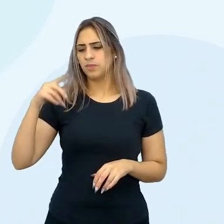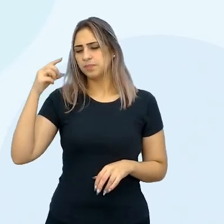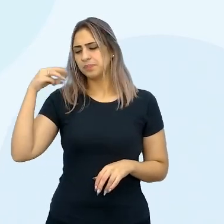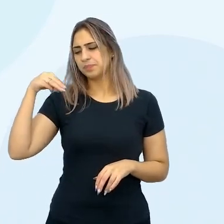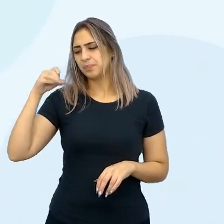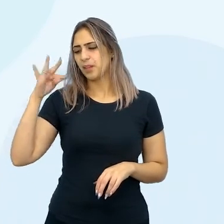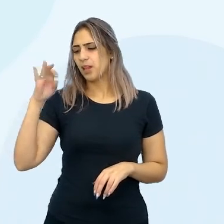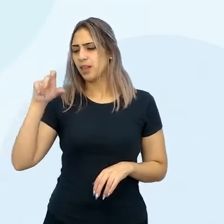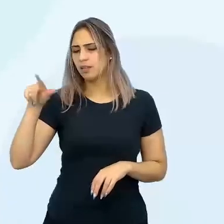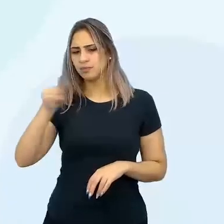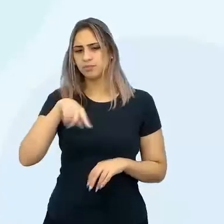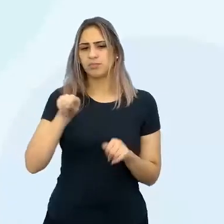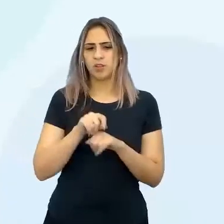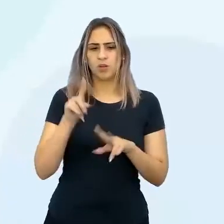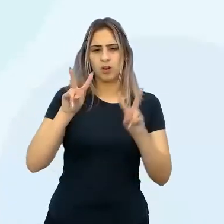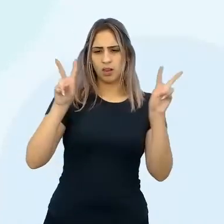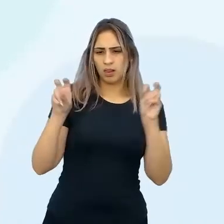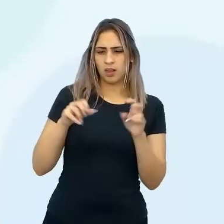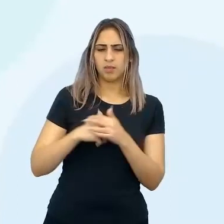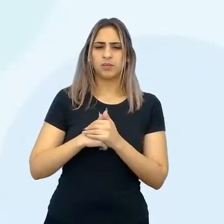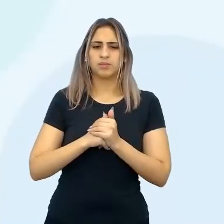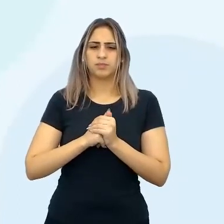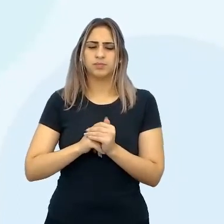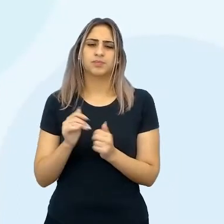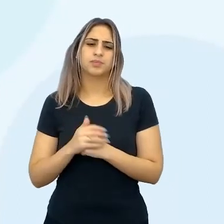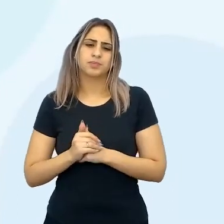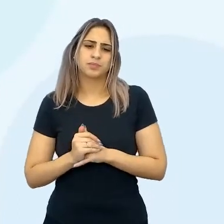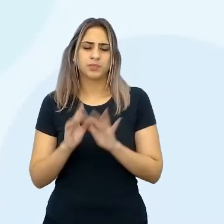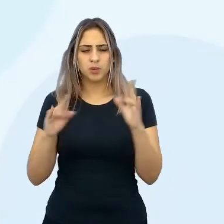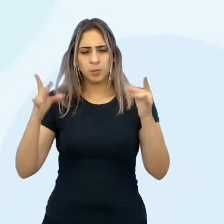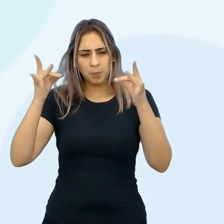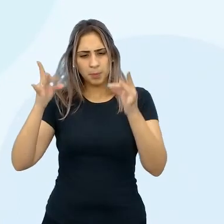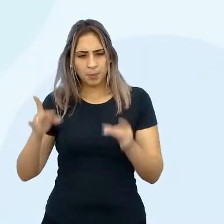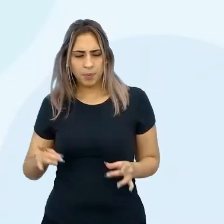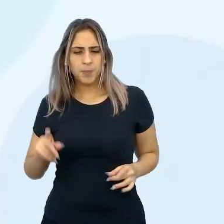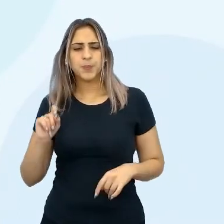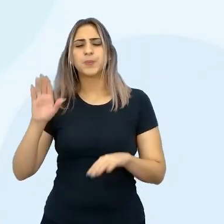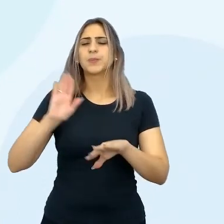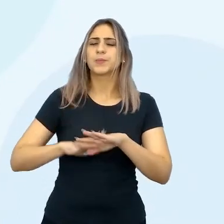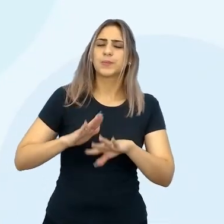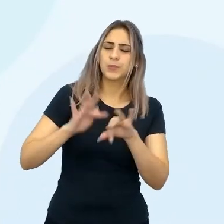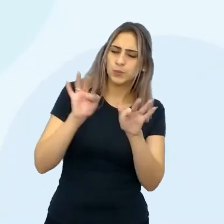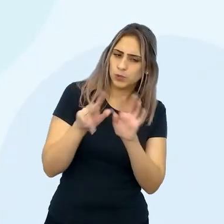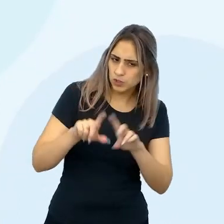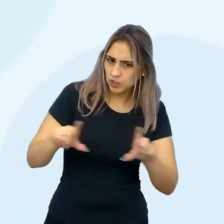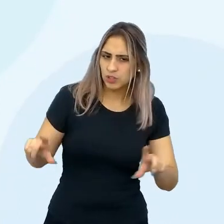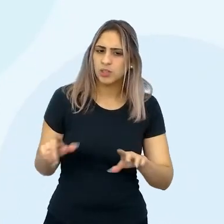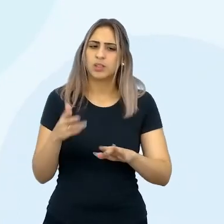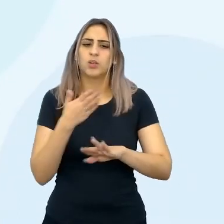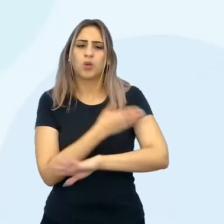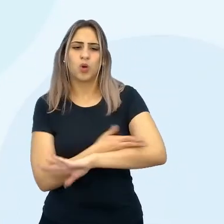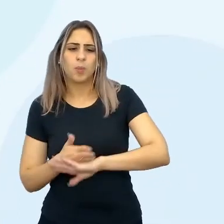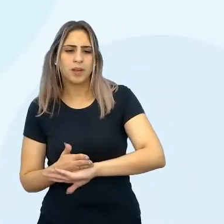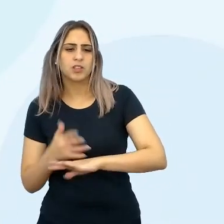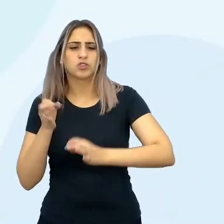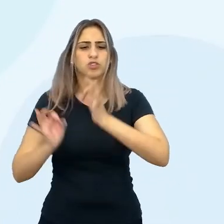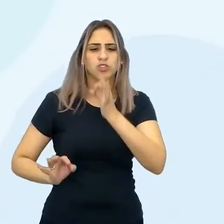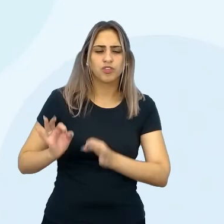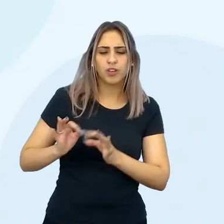vocês a escolherem o tema. Ele também deixou aqui, ó, tudo descrito sobre o que é o título, a introdução,